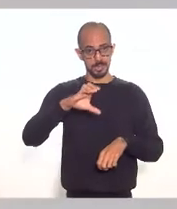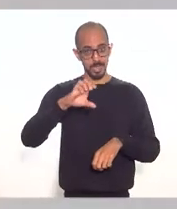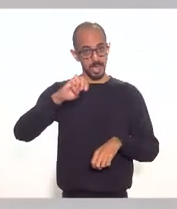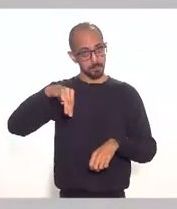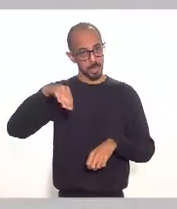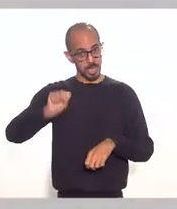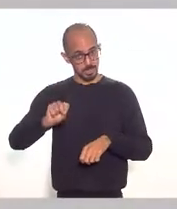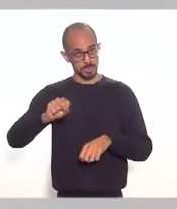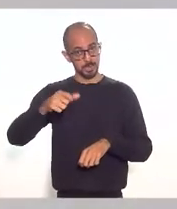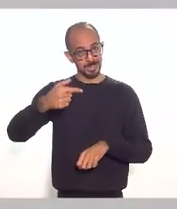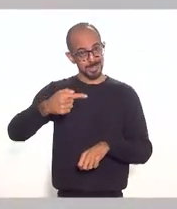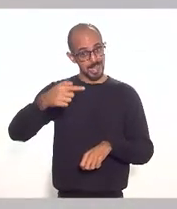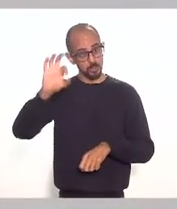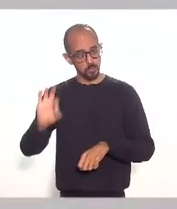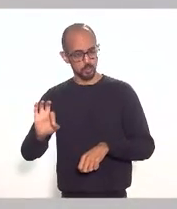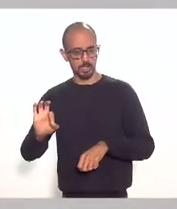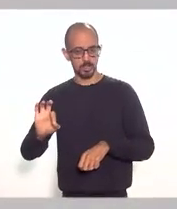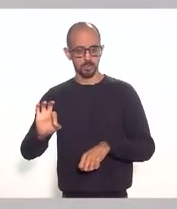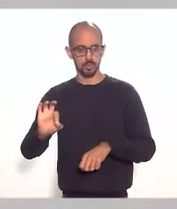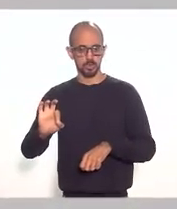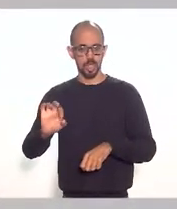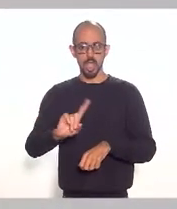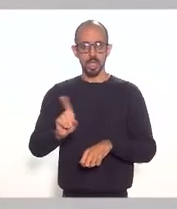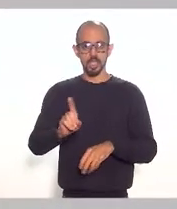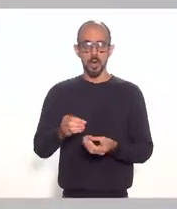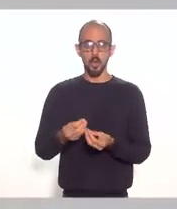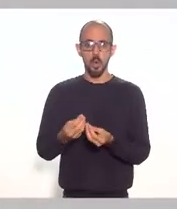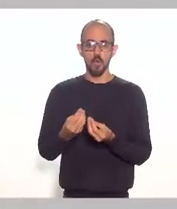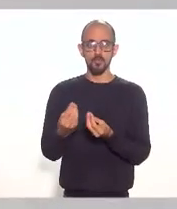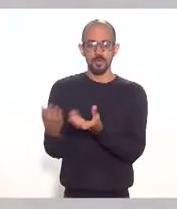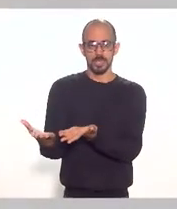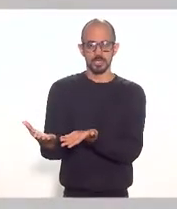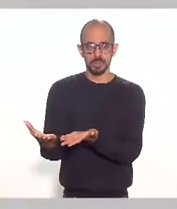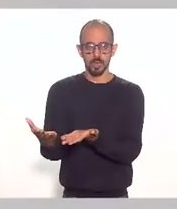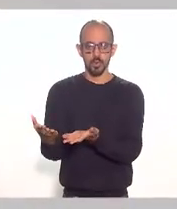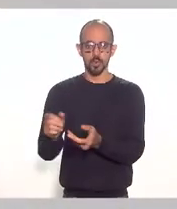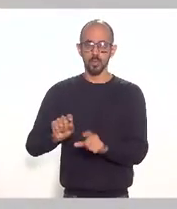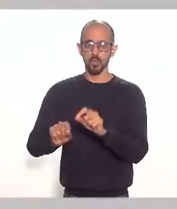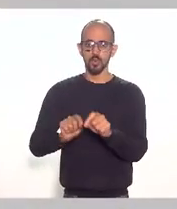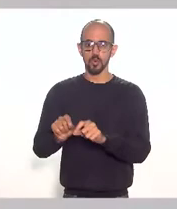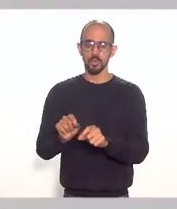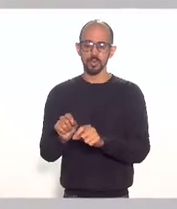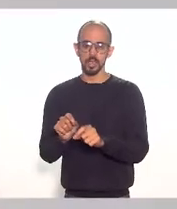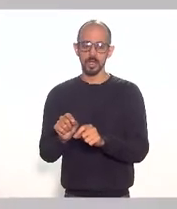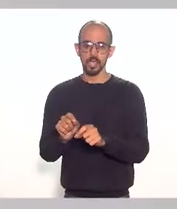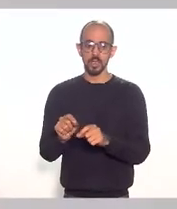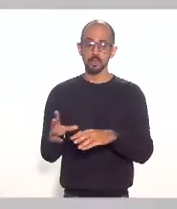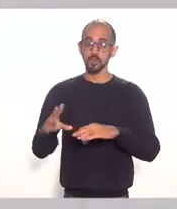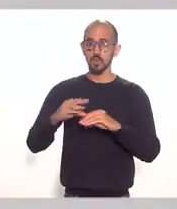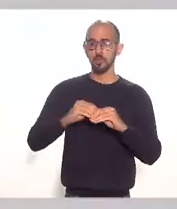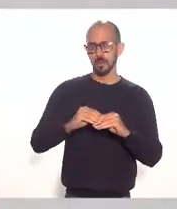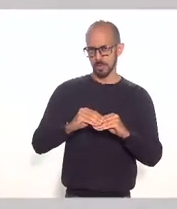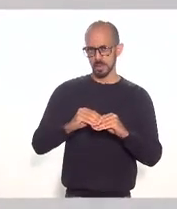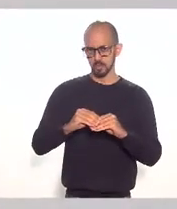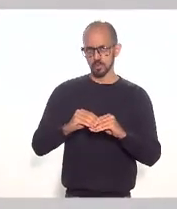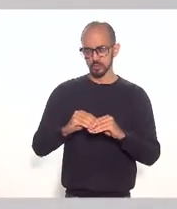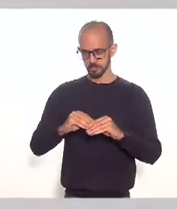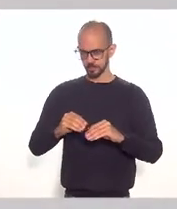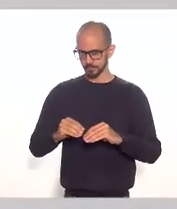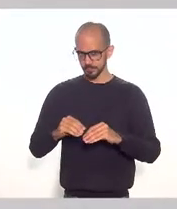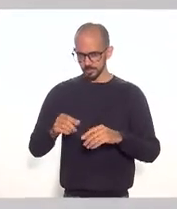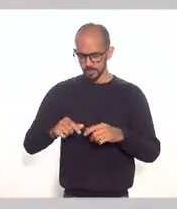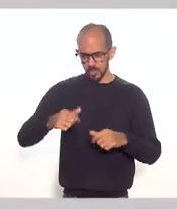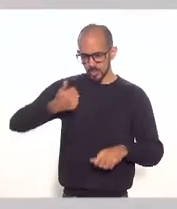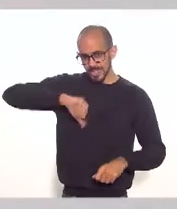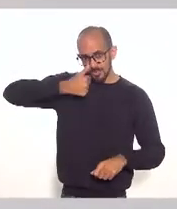e não oferecendo neste primeiro momento as condicionantes e com essa análise técnica a gente